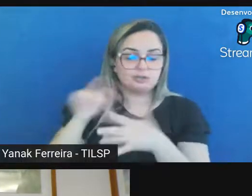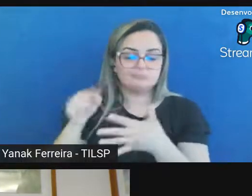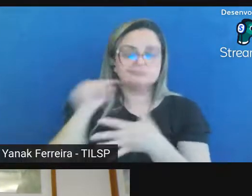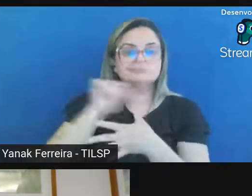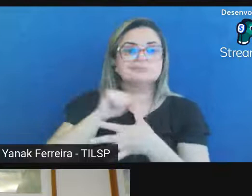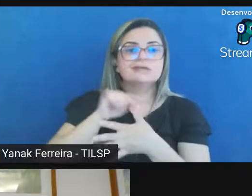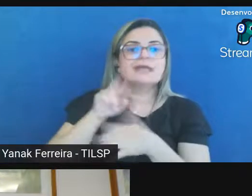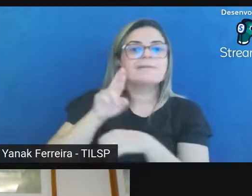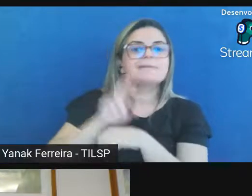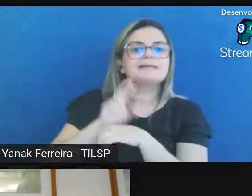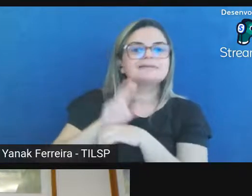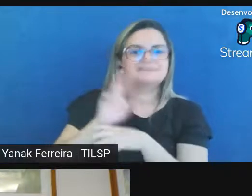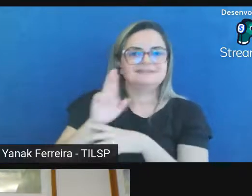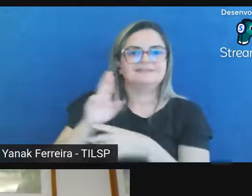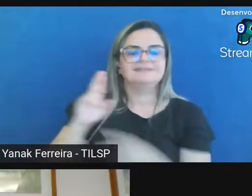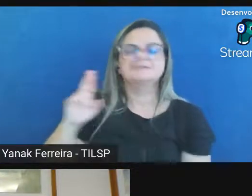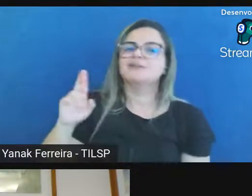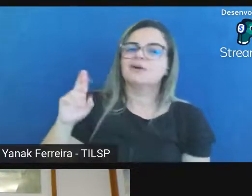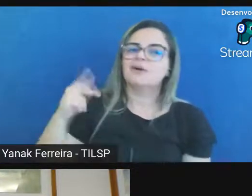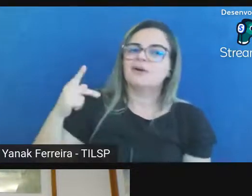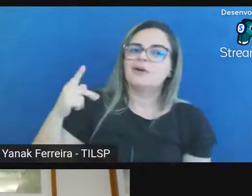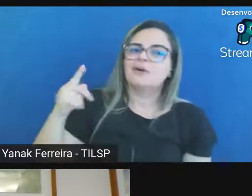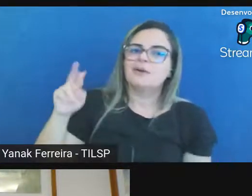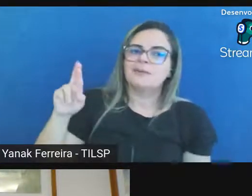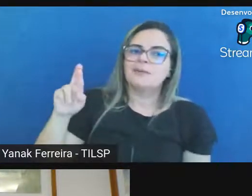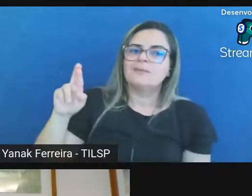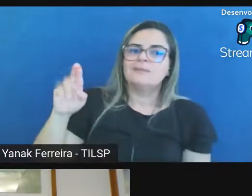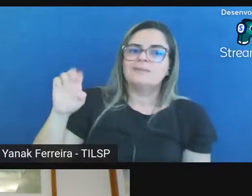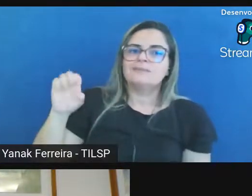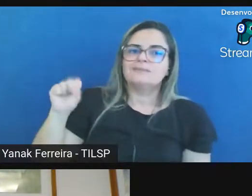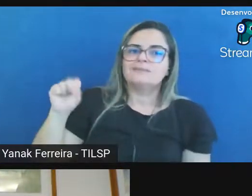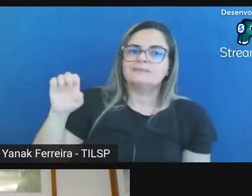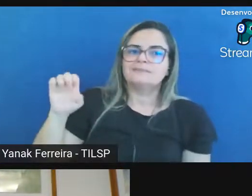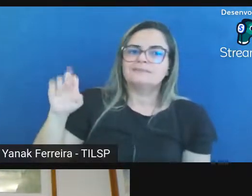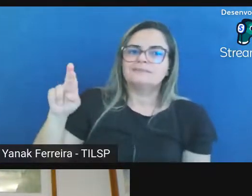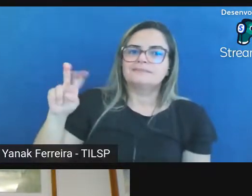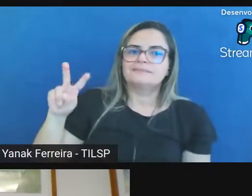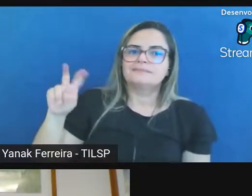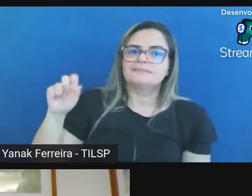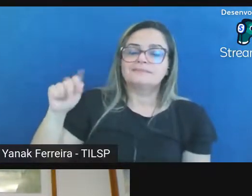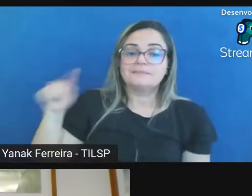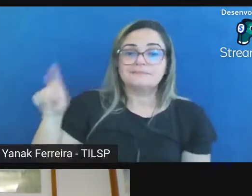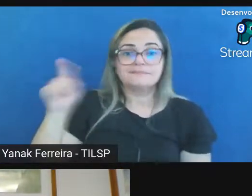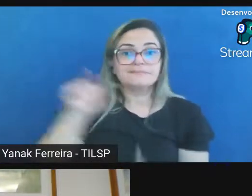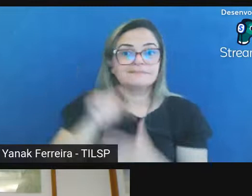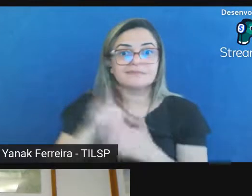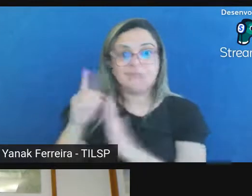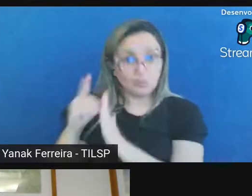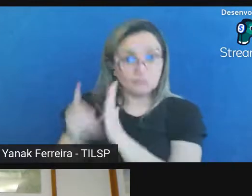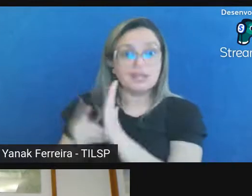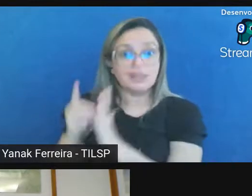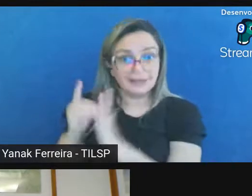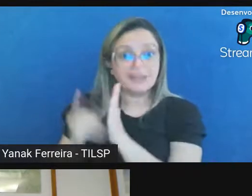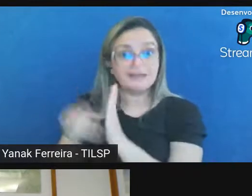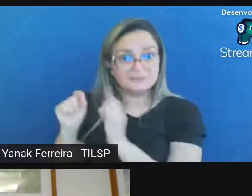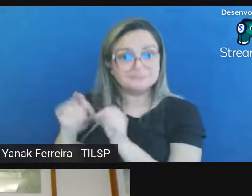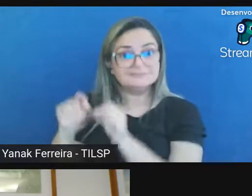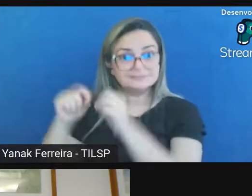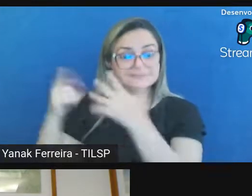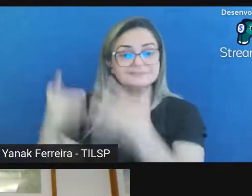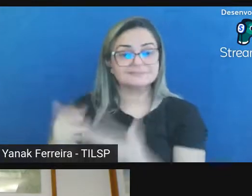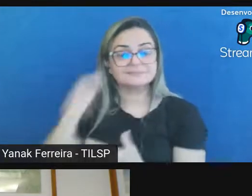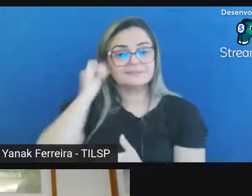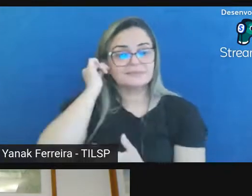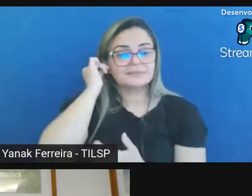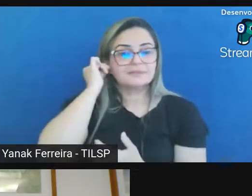preservação então veja até o decreto que autorizou a digitalização de documentos e eliminação o